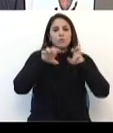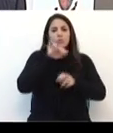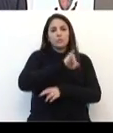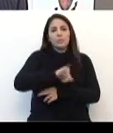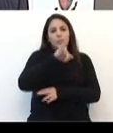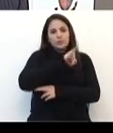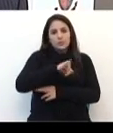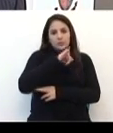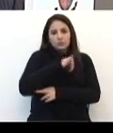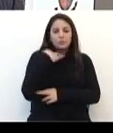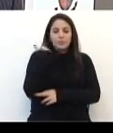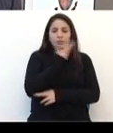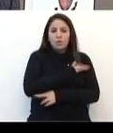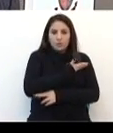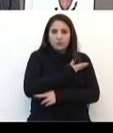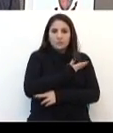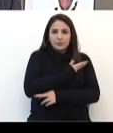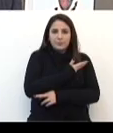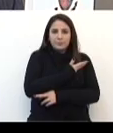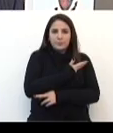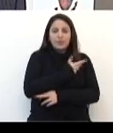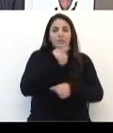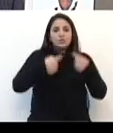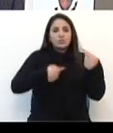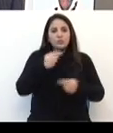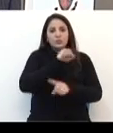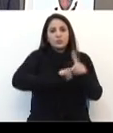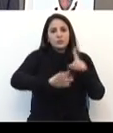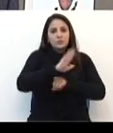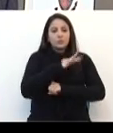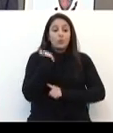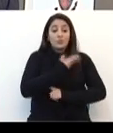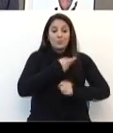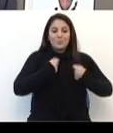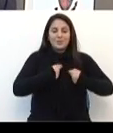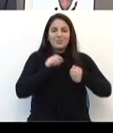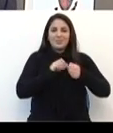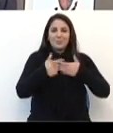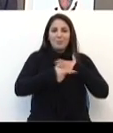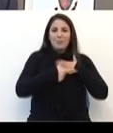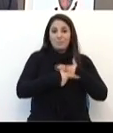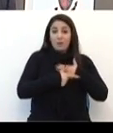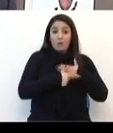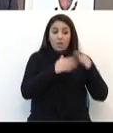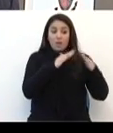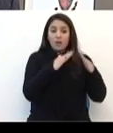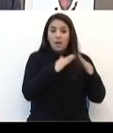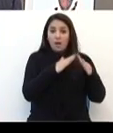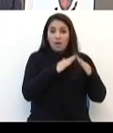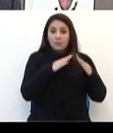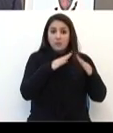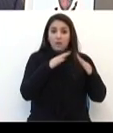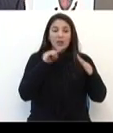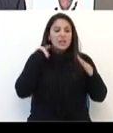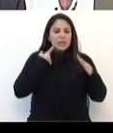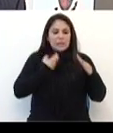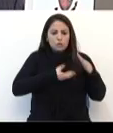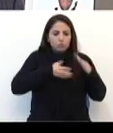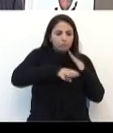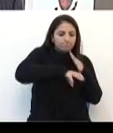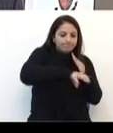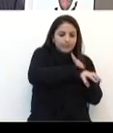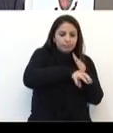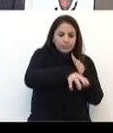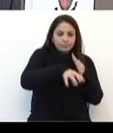importante da Agenda 21 para discutir com a sociedade que todos nós devemos fazer o nosso dever de casa, desde a nossa casa, lá separando os